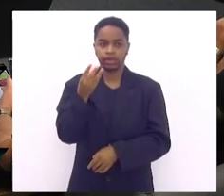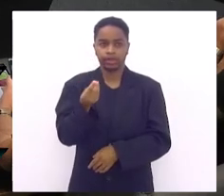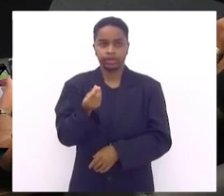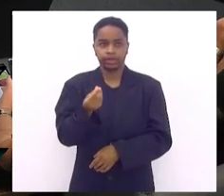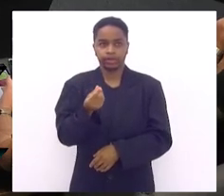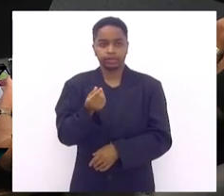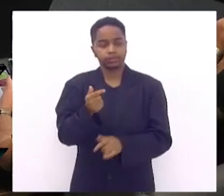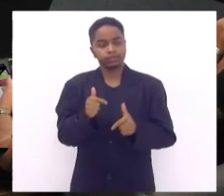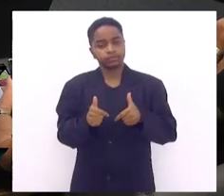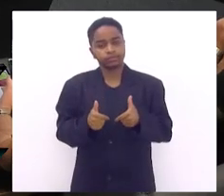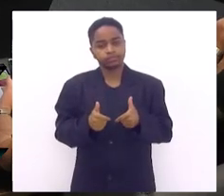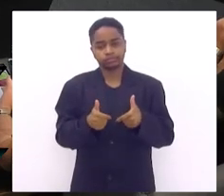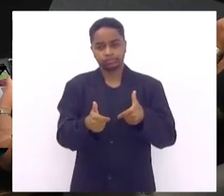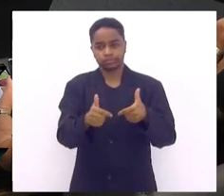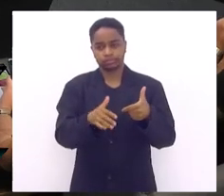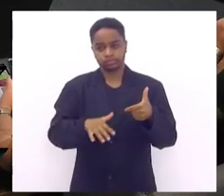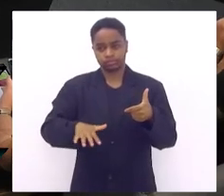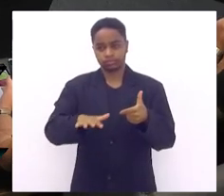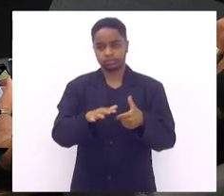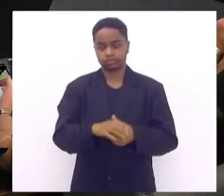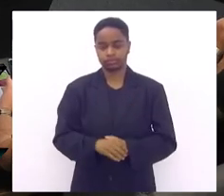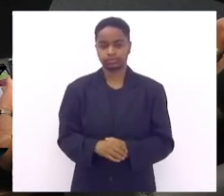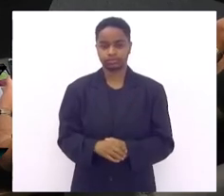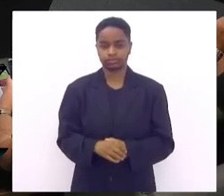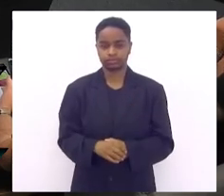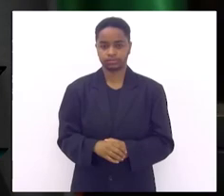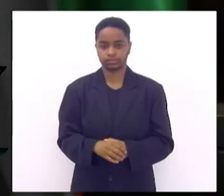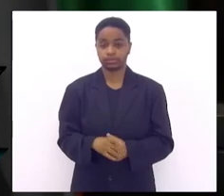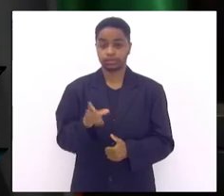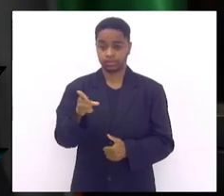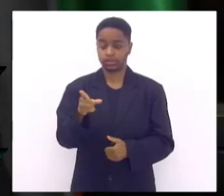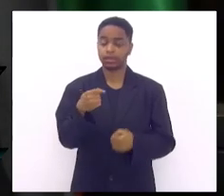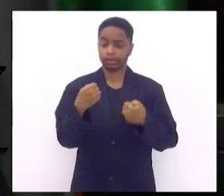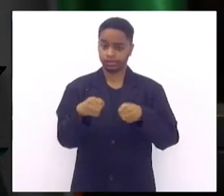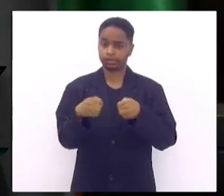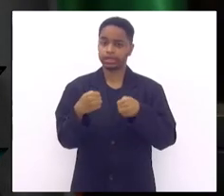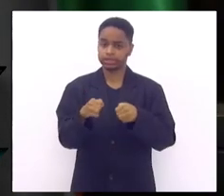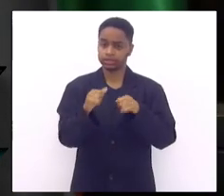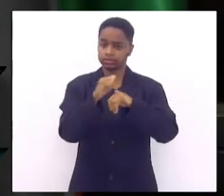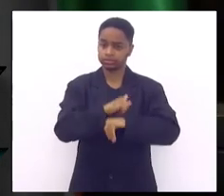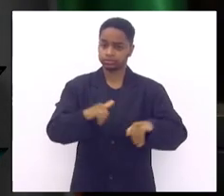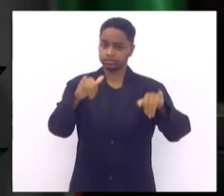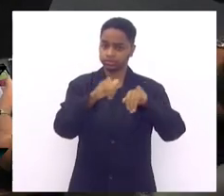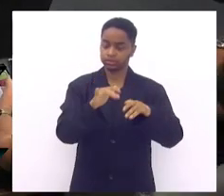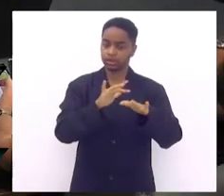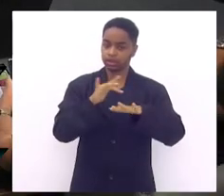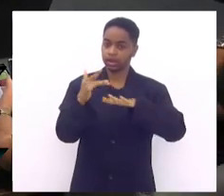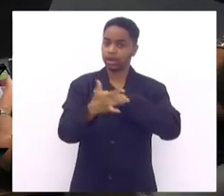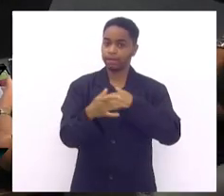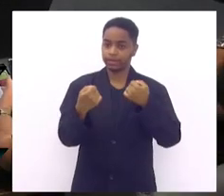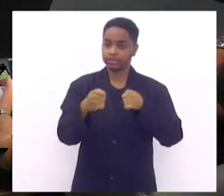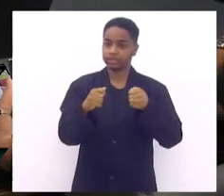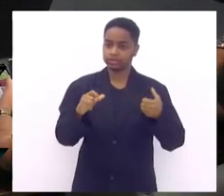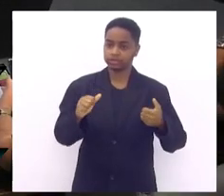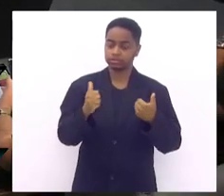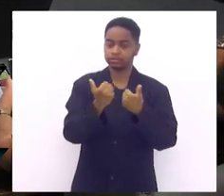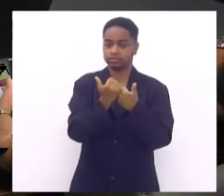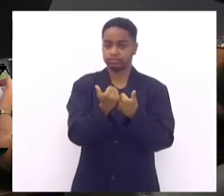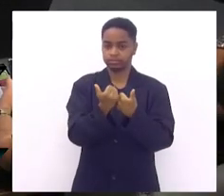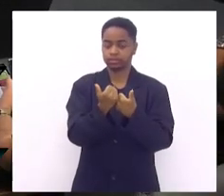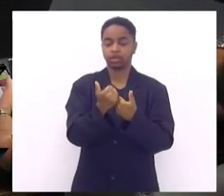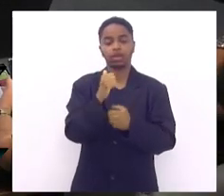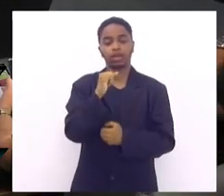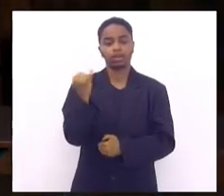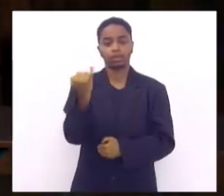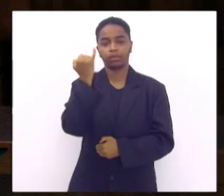debravador dessa questão tem ele tem que ser ele tem que ser tem que ter um aliado desse calibre muito muito importante nós